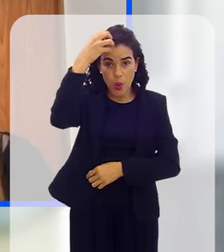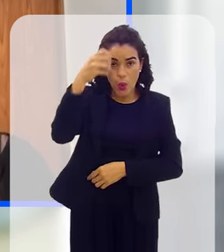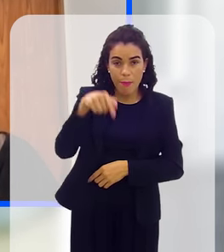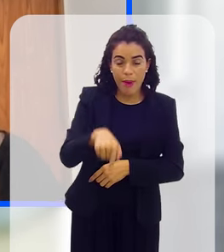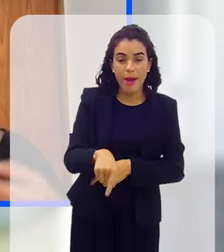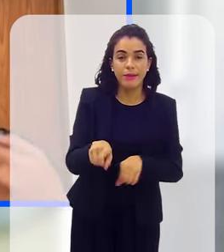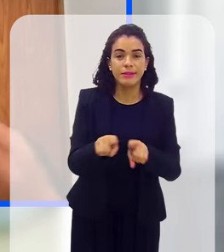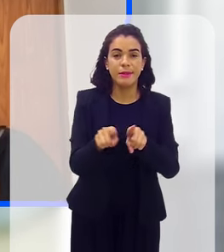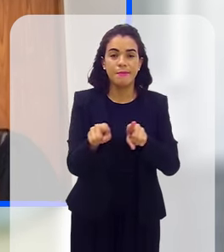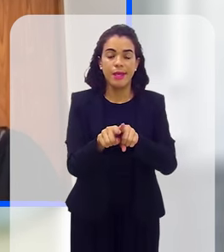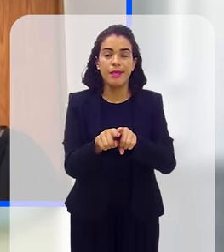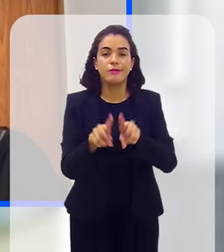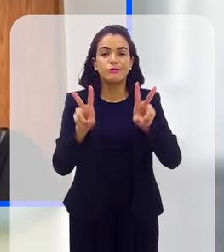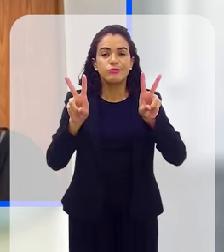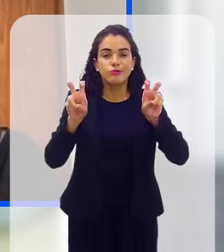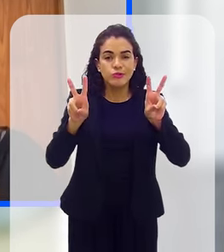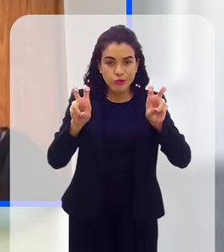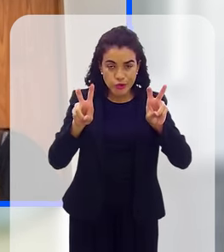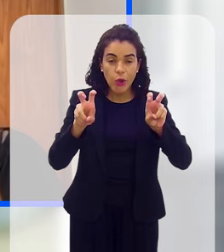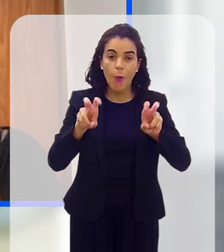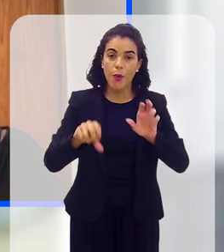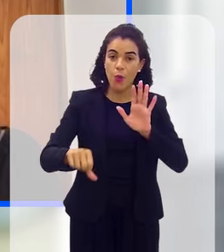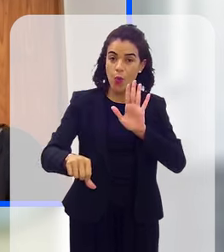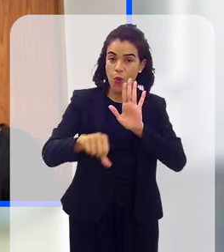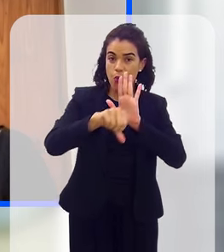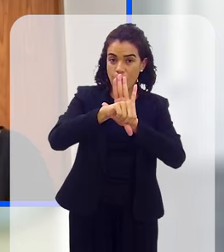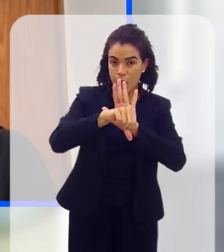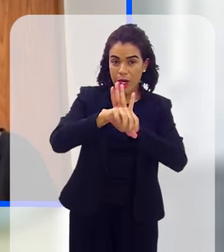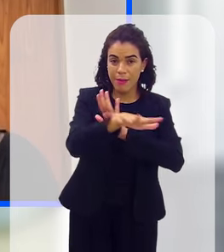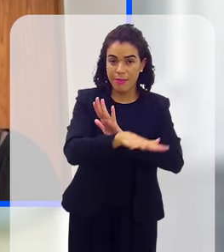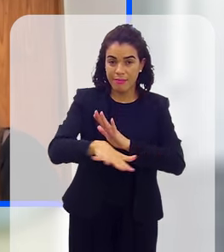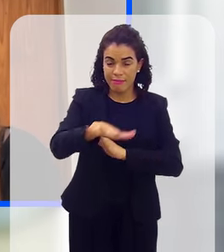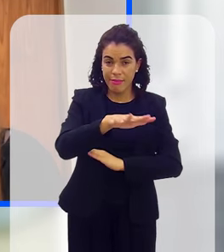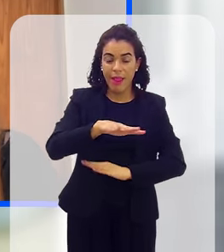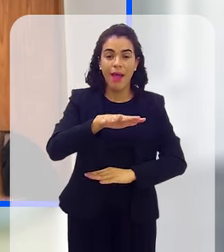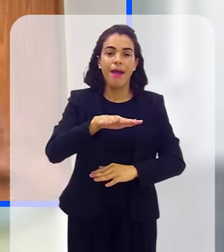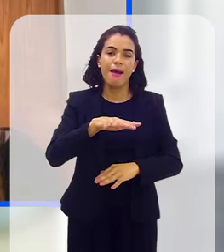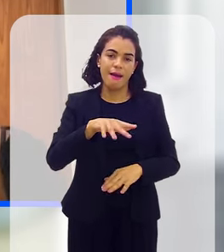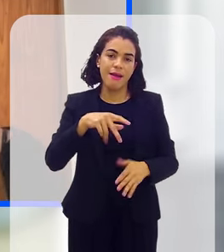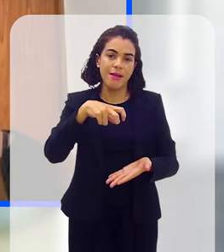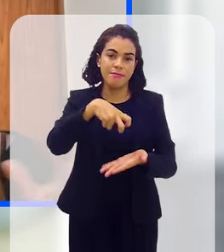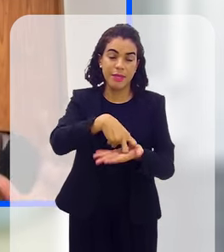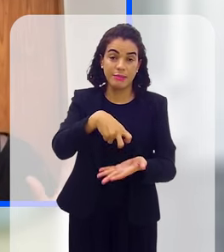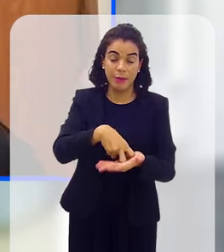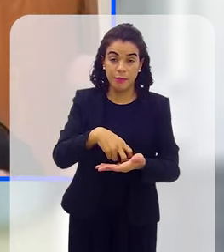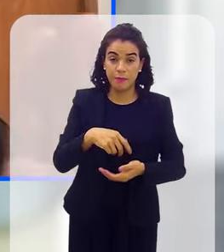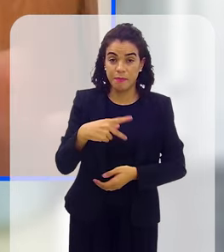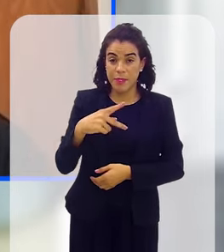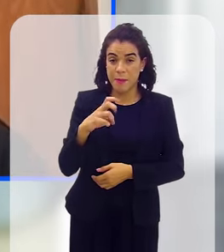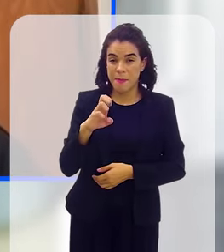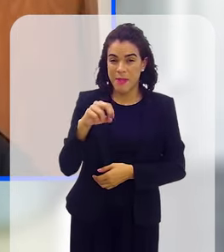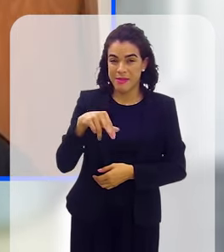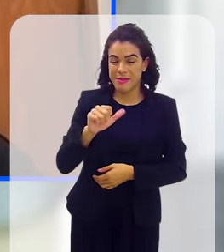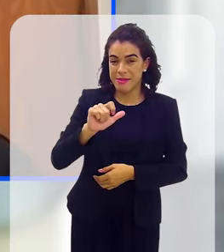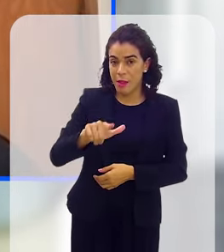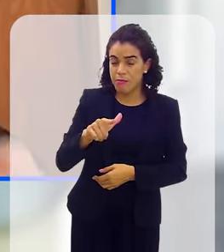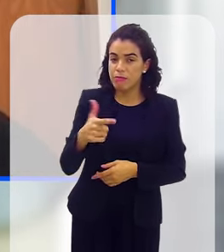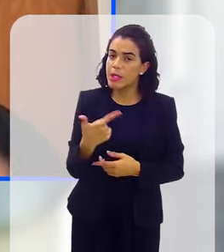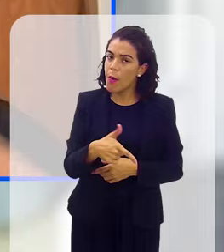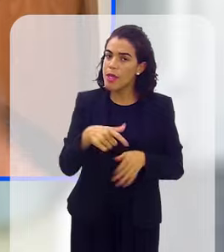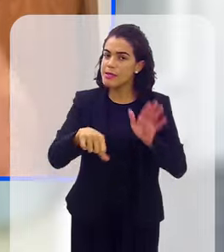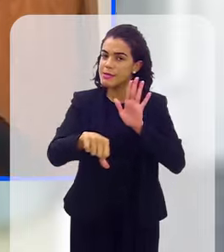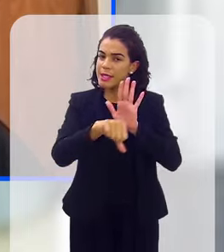dolo eventual, à dolo do crime na seara penal. Então, esse tratamento tem que ser muito bem